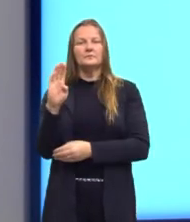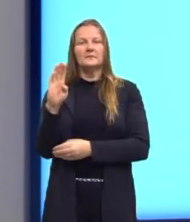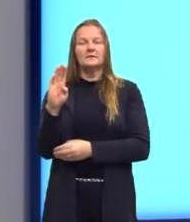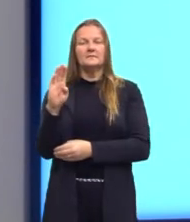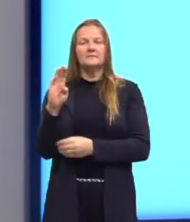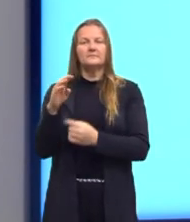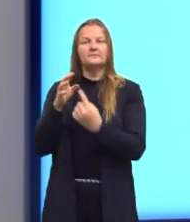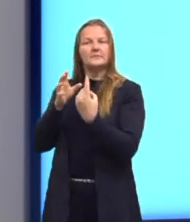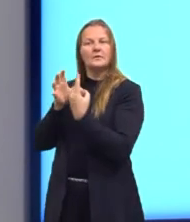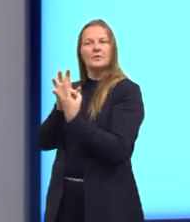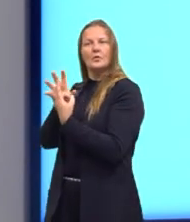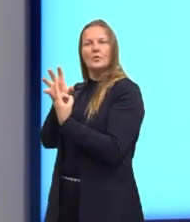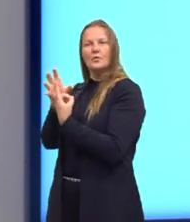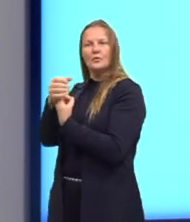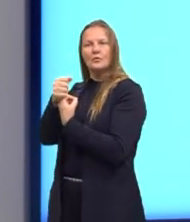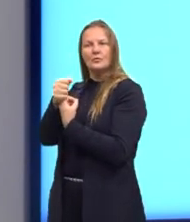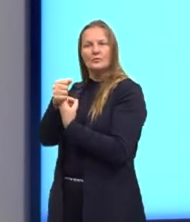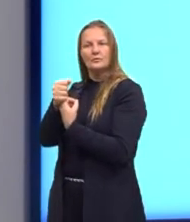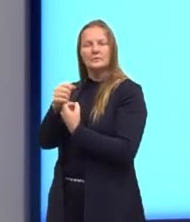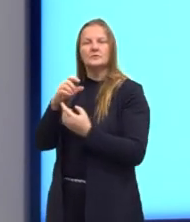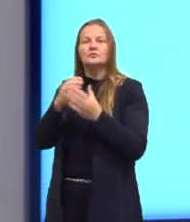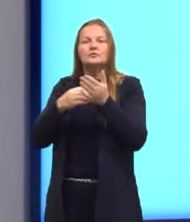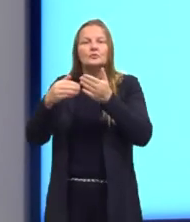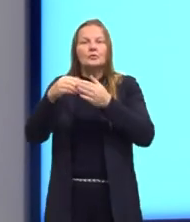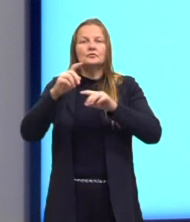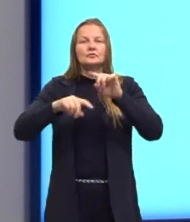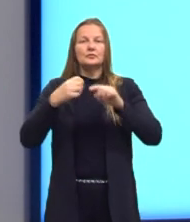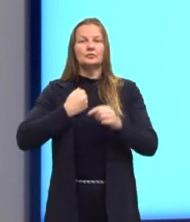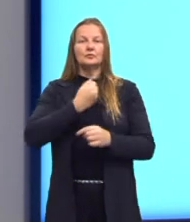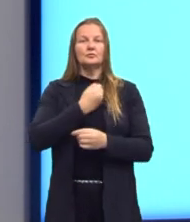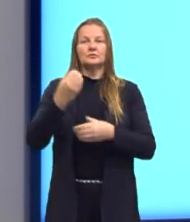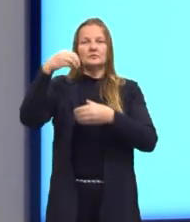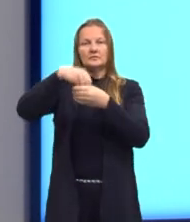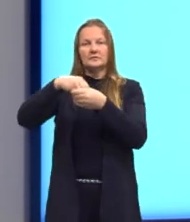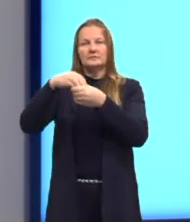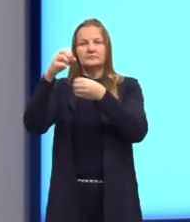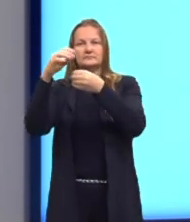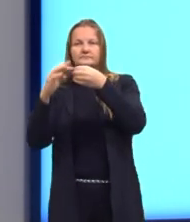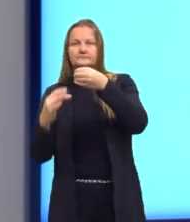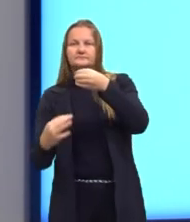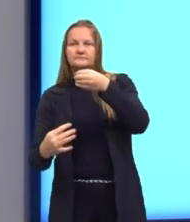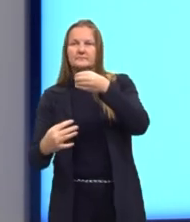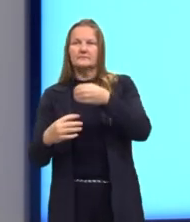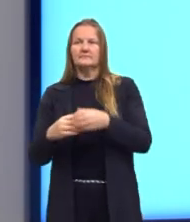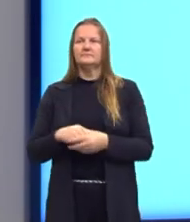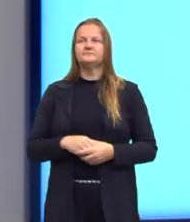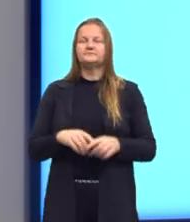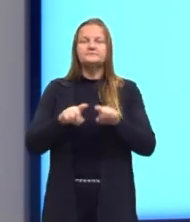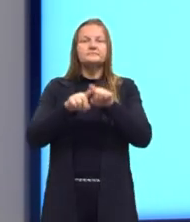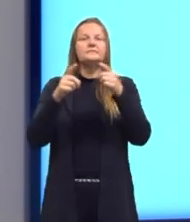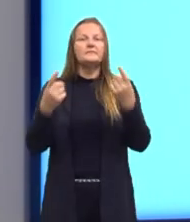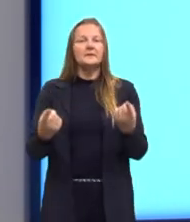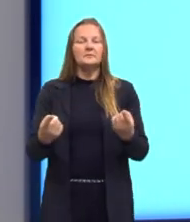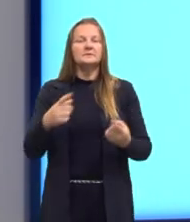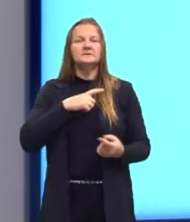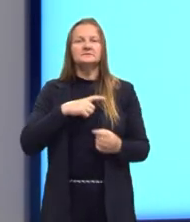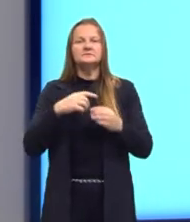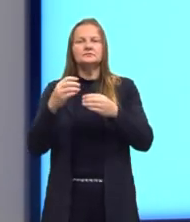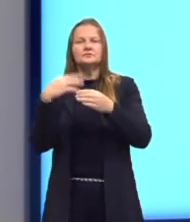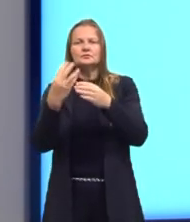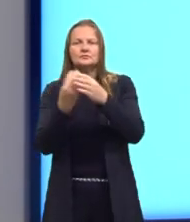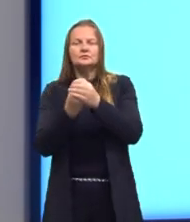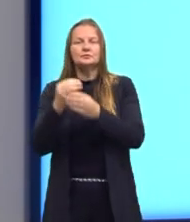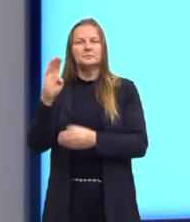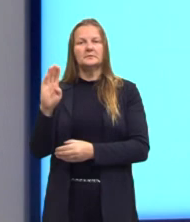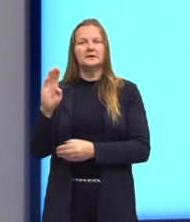de contradomínio. Todos os valores que estão em B fazem parte do contradomínio. Mas, aqui no conjunto B,